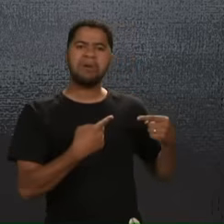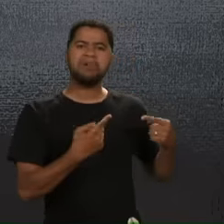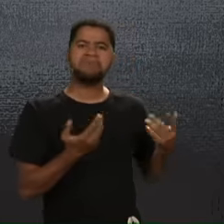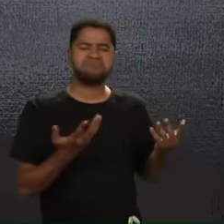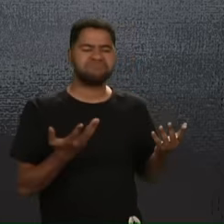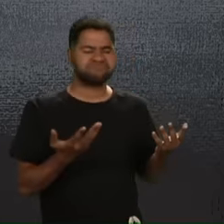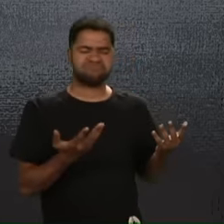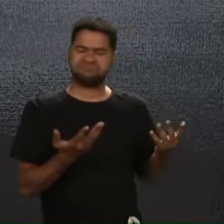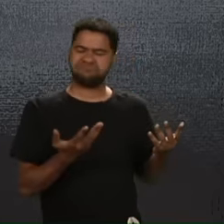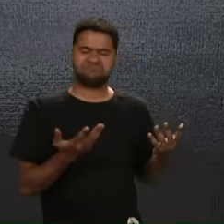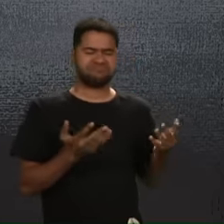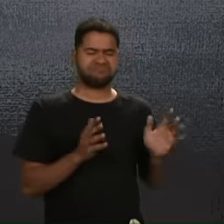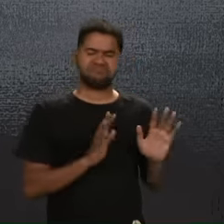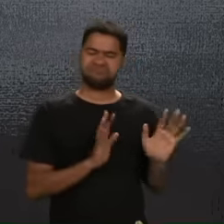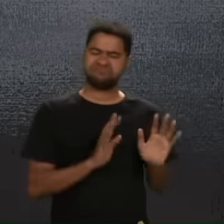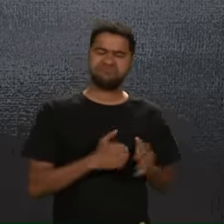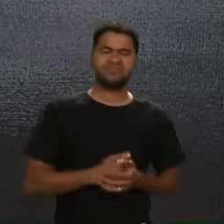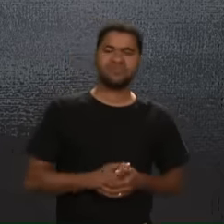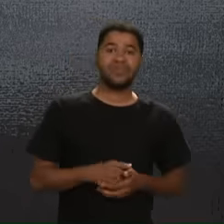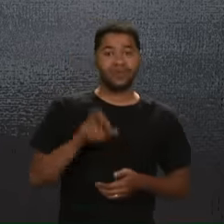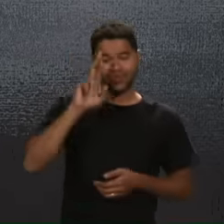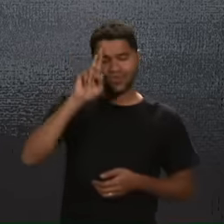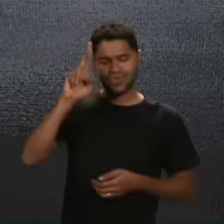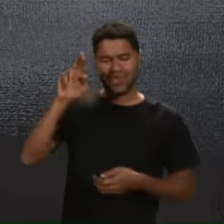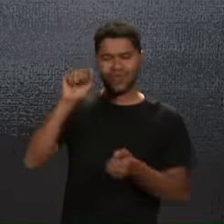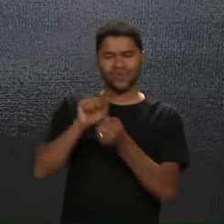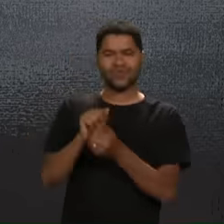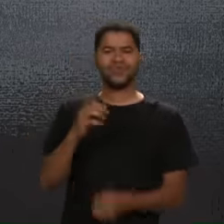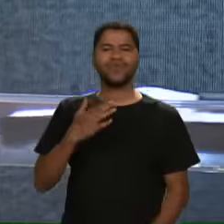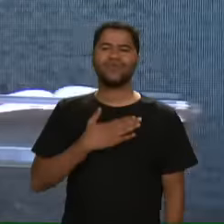homem O Senhor Está comigo